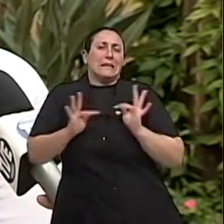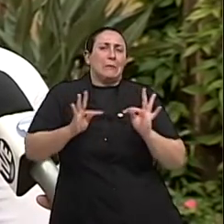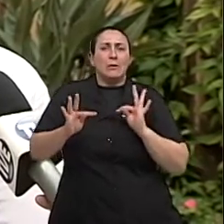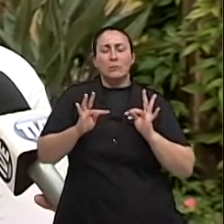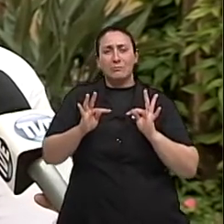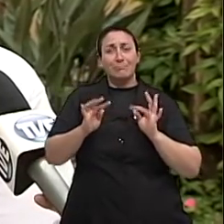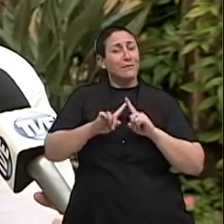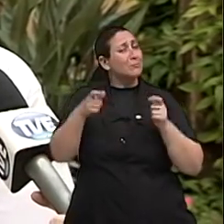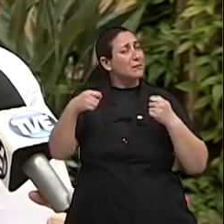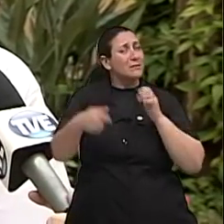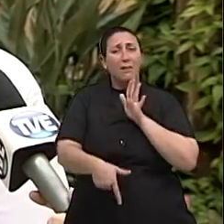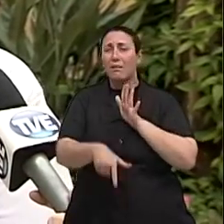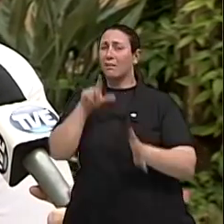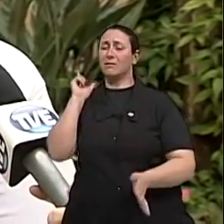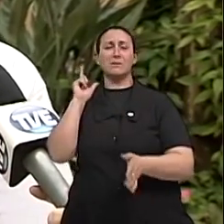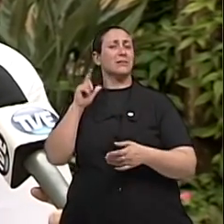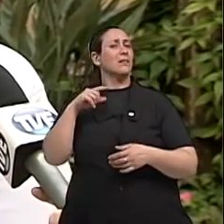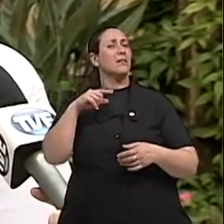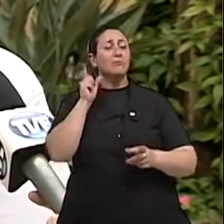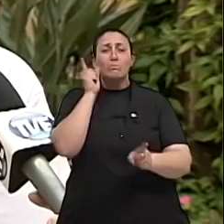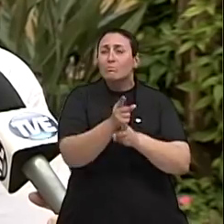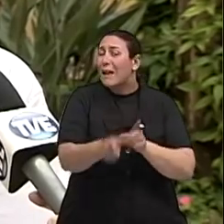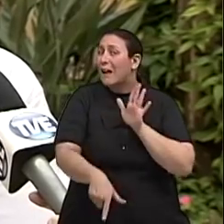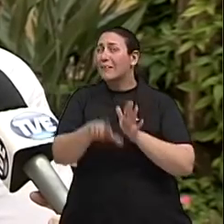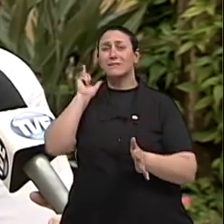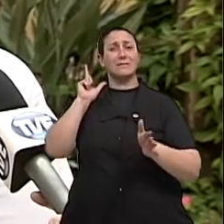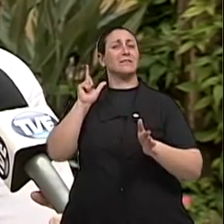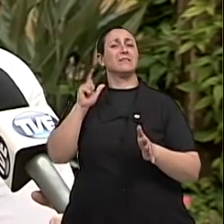Quanto antes começar, melhor. Quanto antes detectar, melhor.